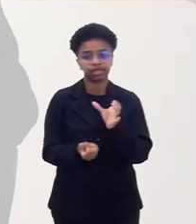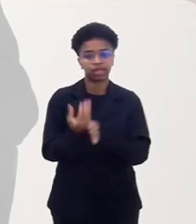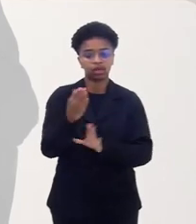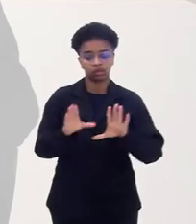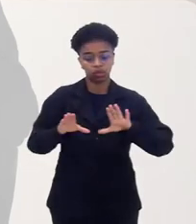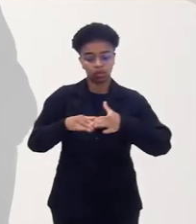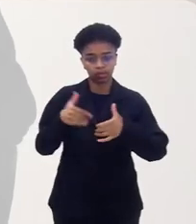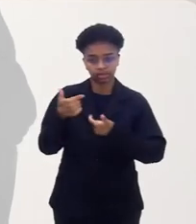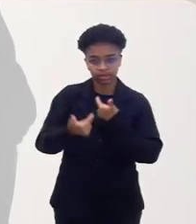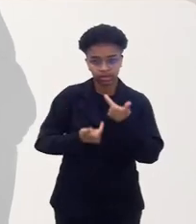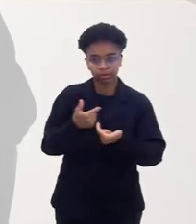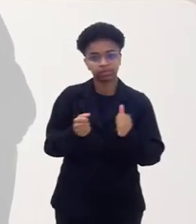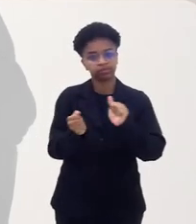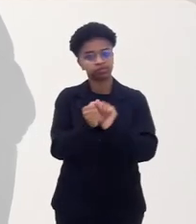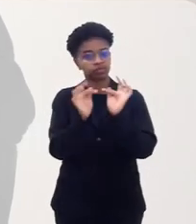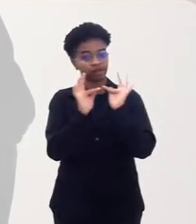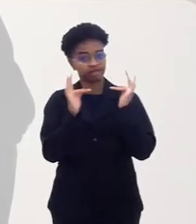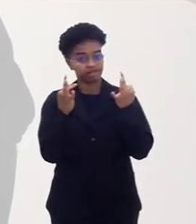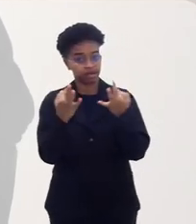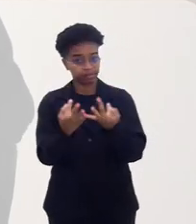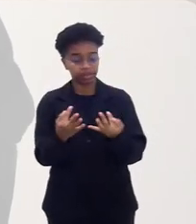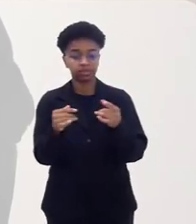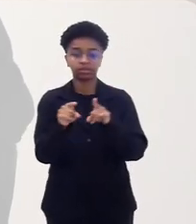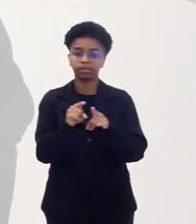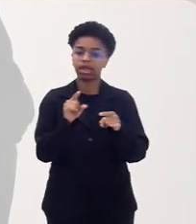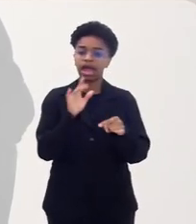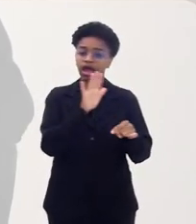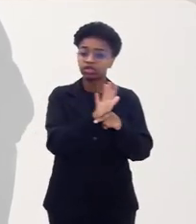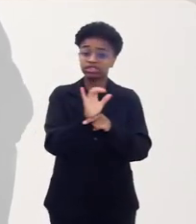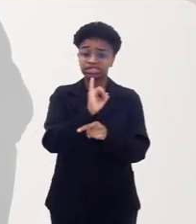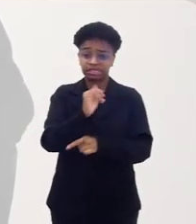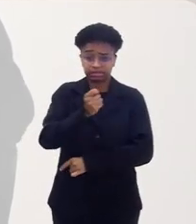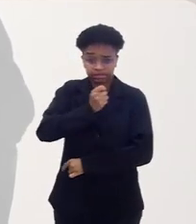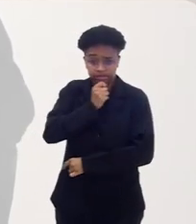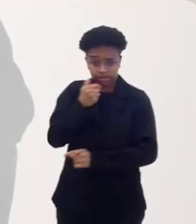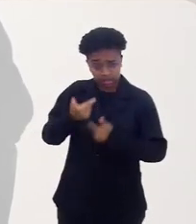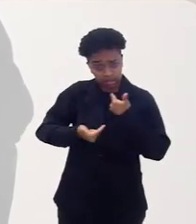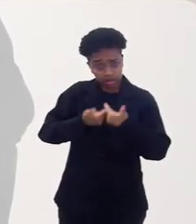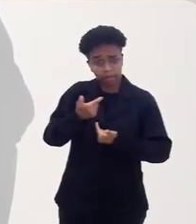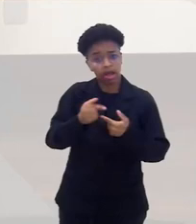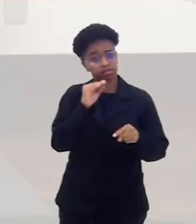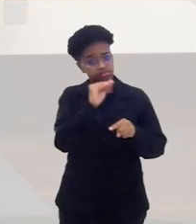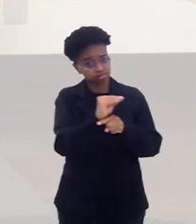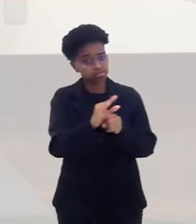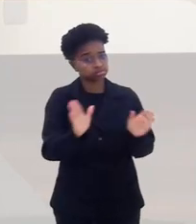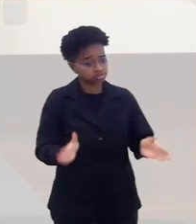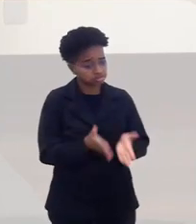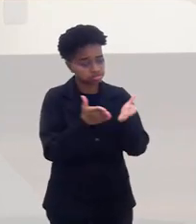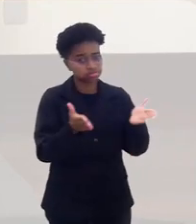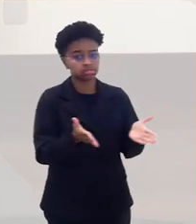de trabalho com os pais que estavam fora do mercado de trabalho, trabalhando.